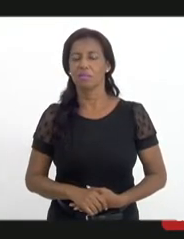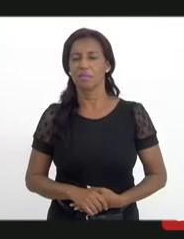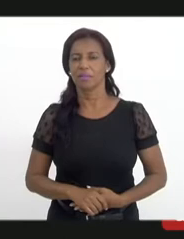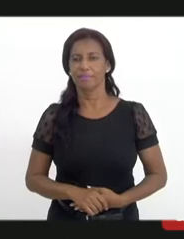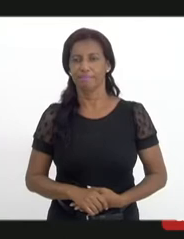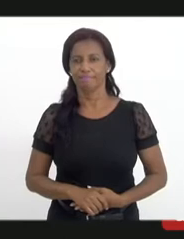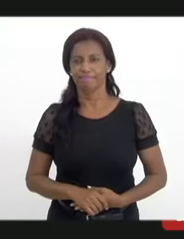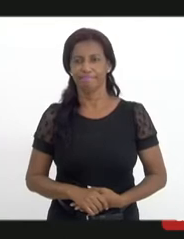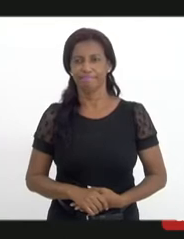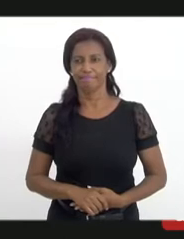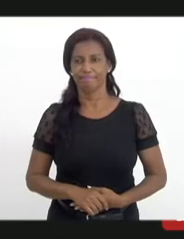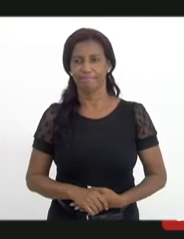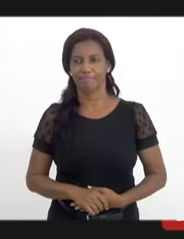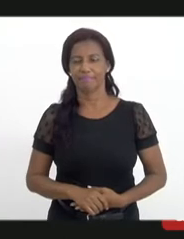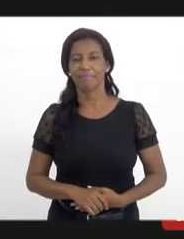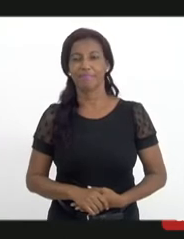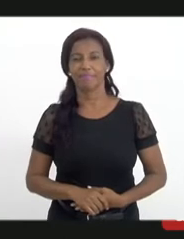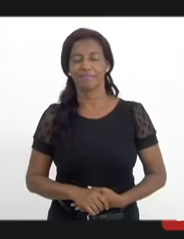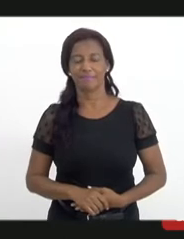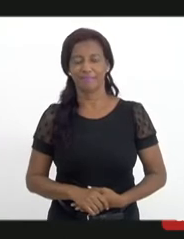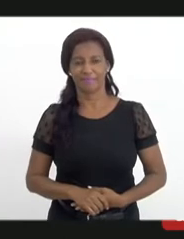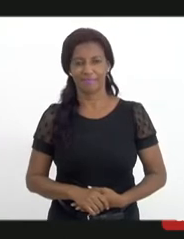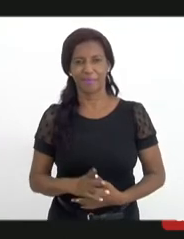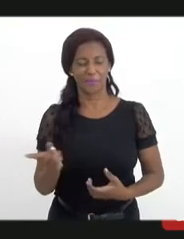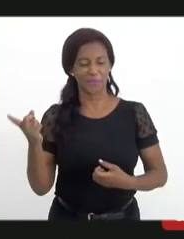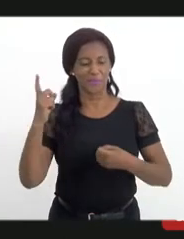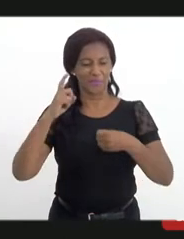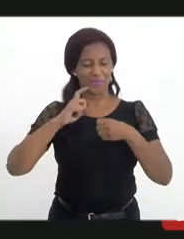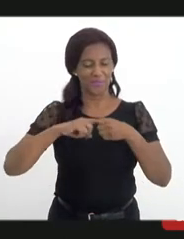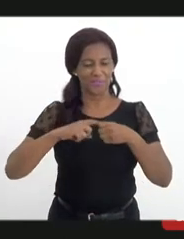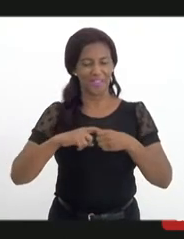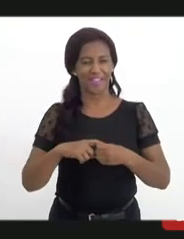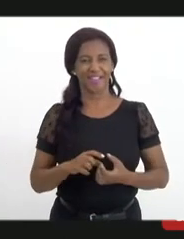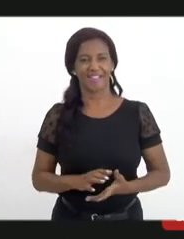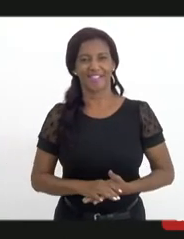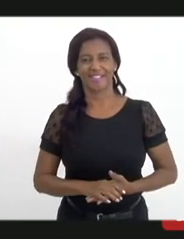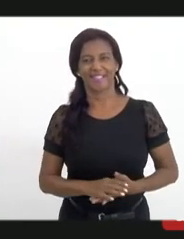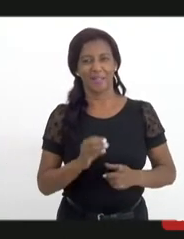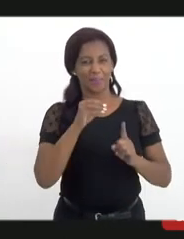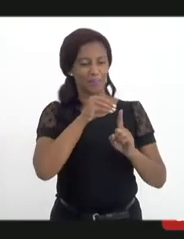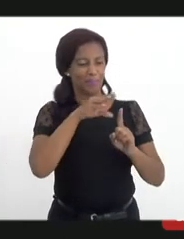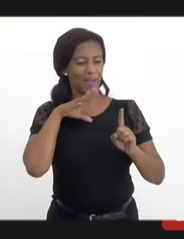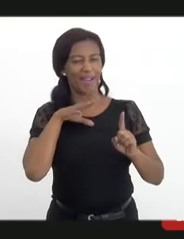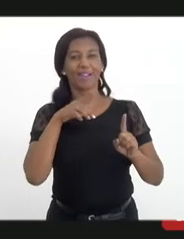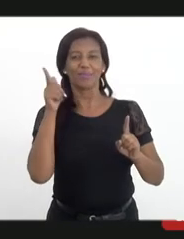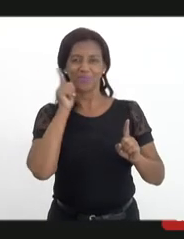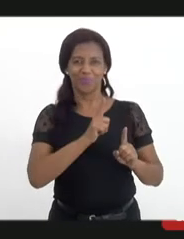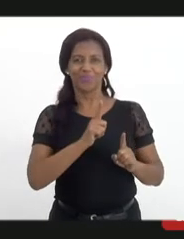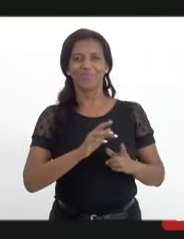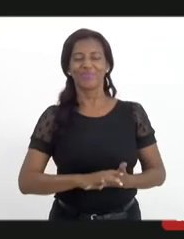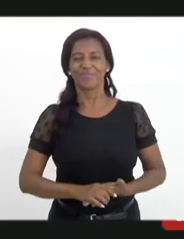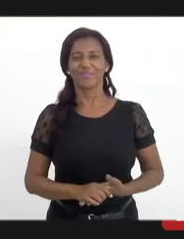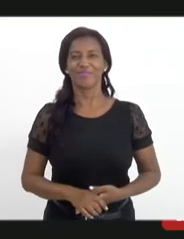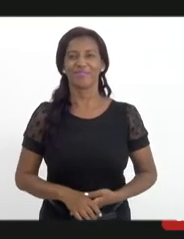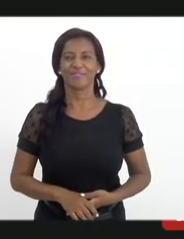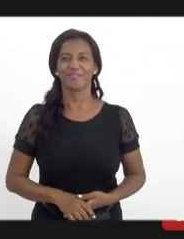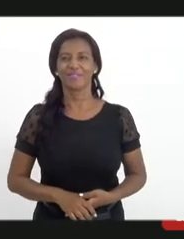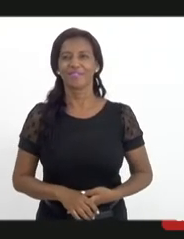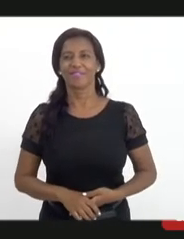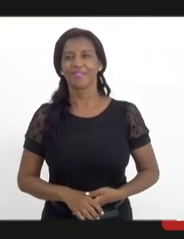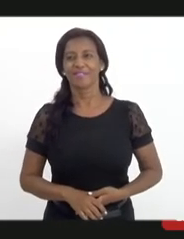Enquanto ela vai... Agora, voltei. Estava no mudo. Está bom, então. Muito bom dia.